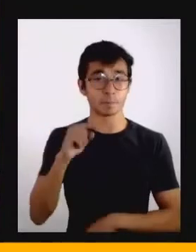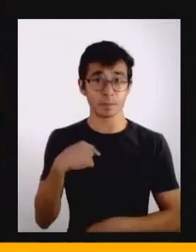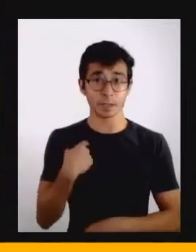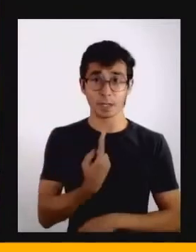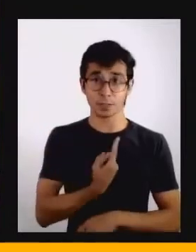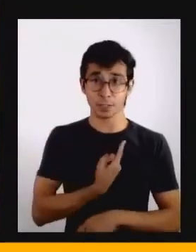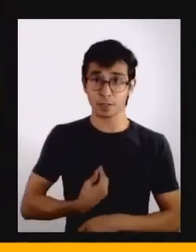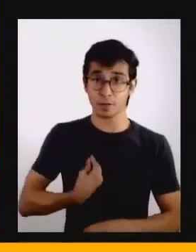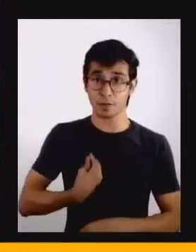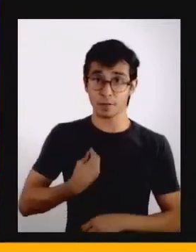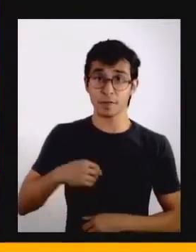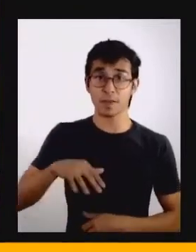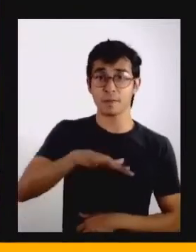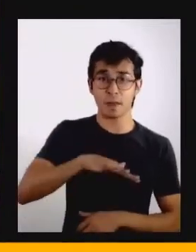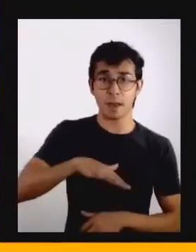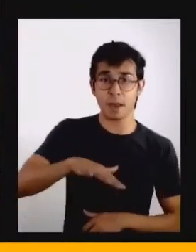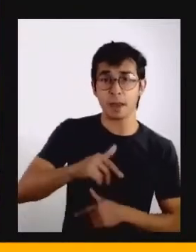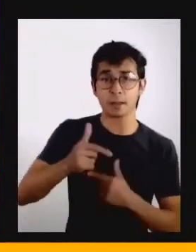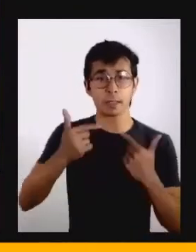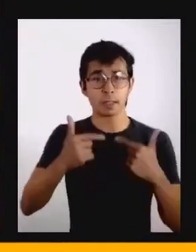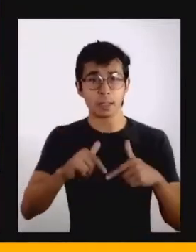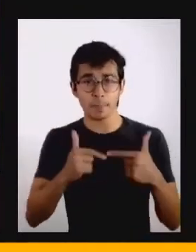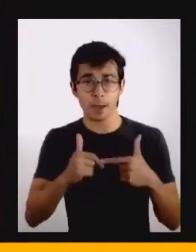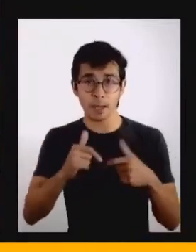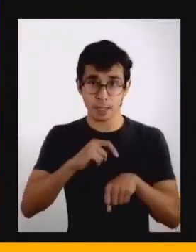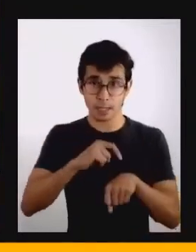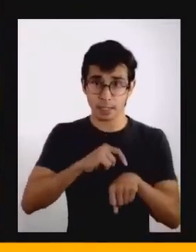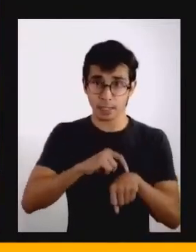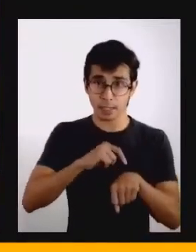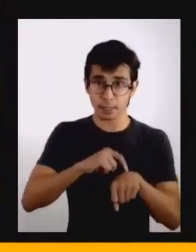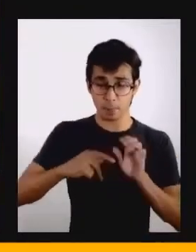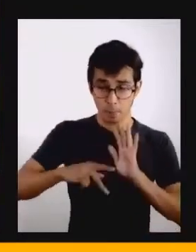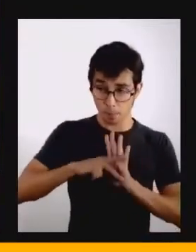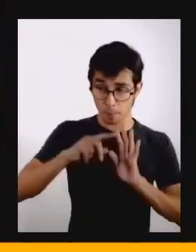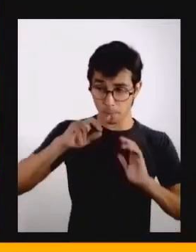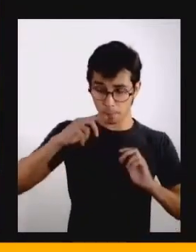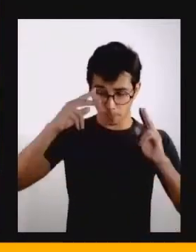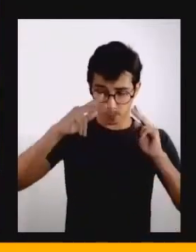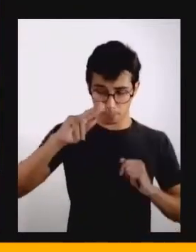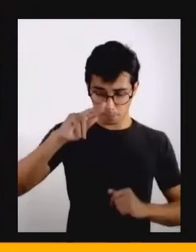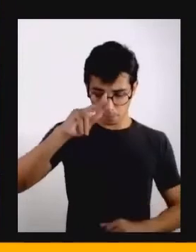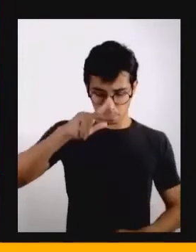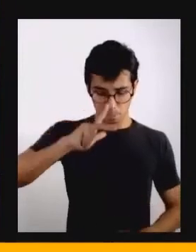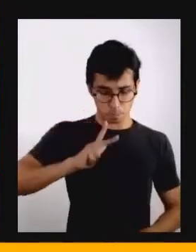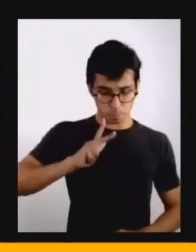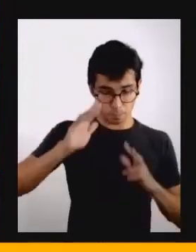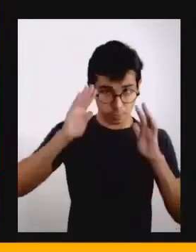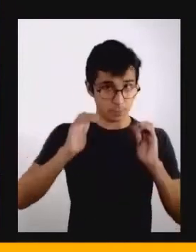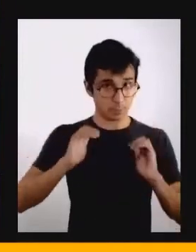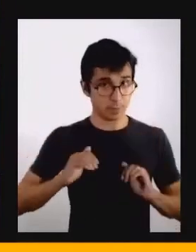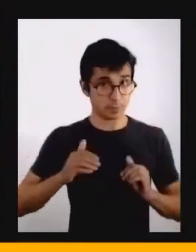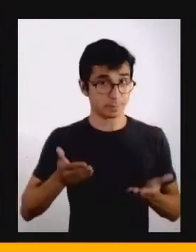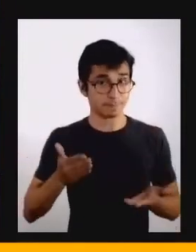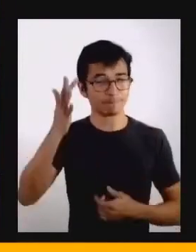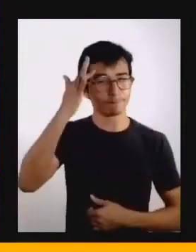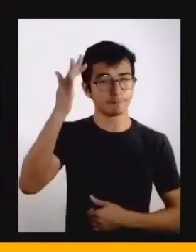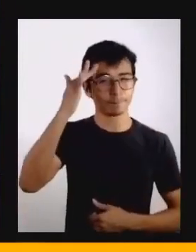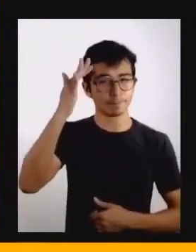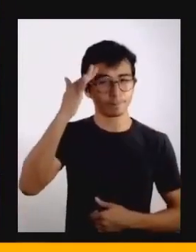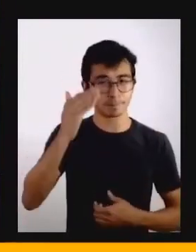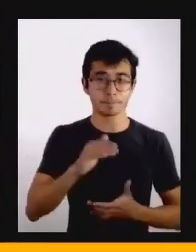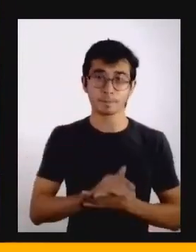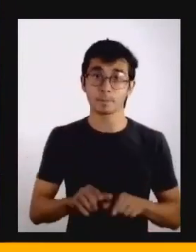atuar no mercado. Um outro aprendizado que esse resumo sobre temporalidade que eu trouxe por aqui nos traz é que